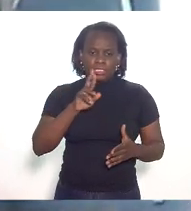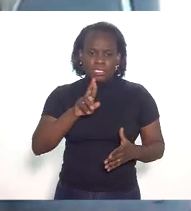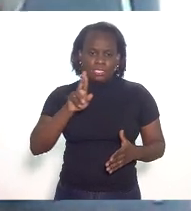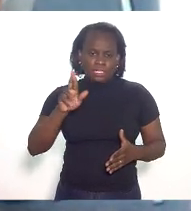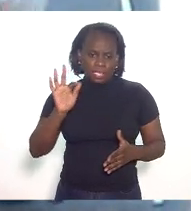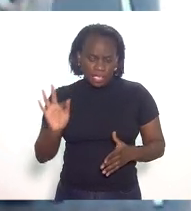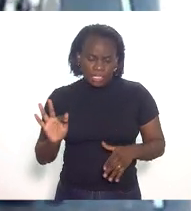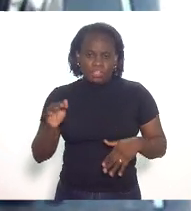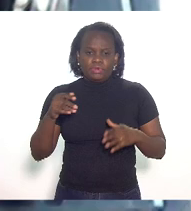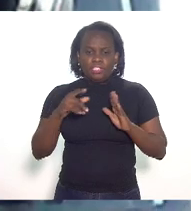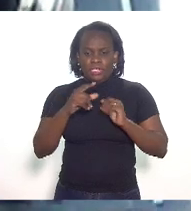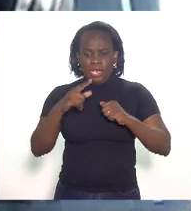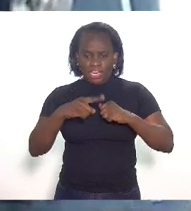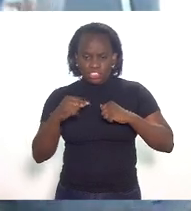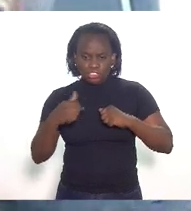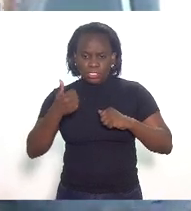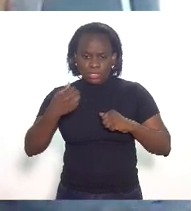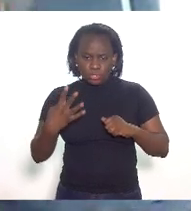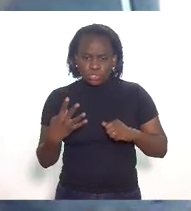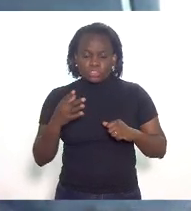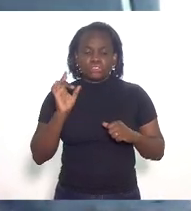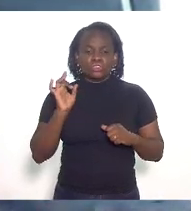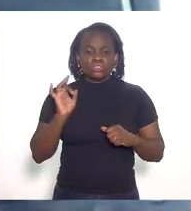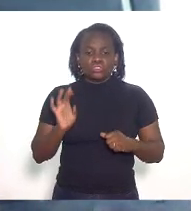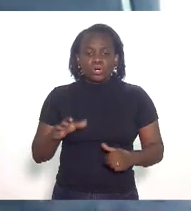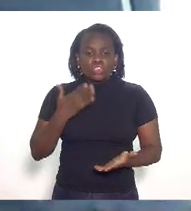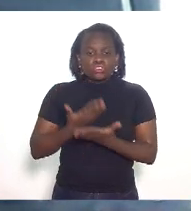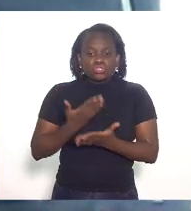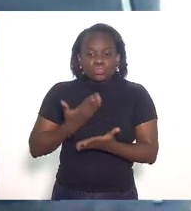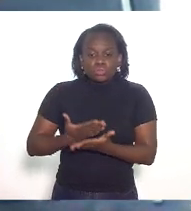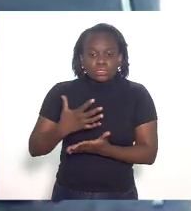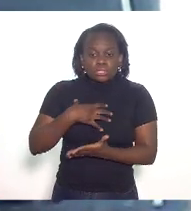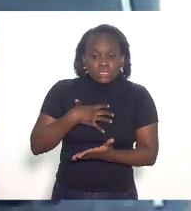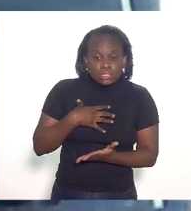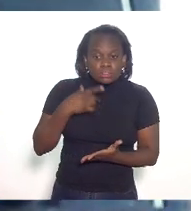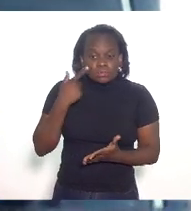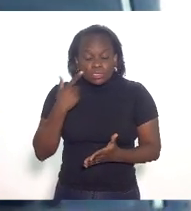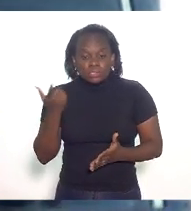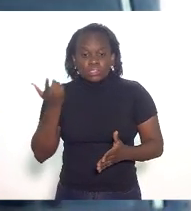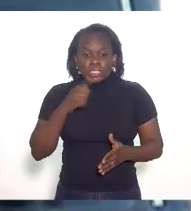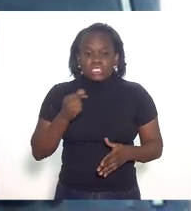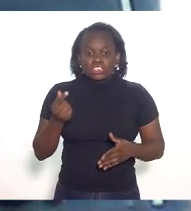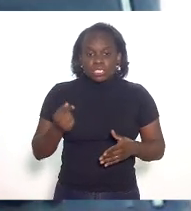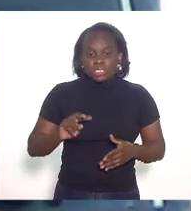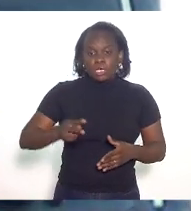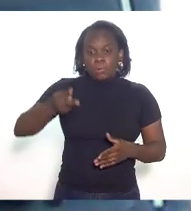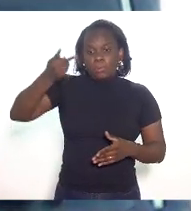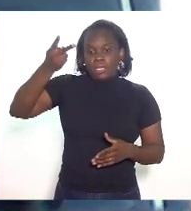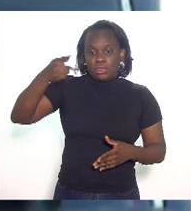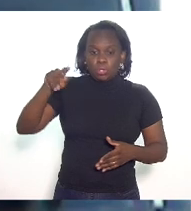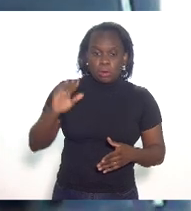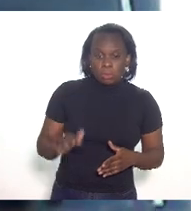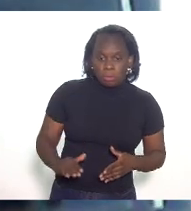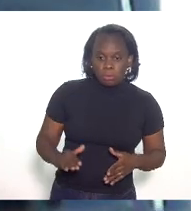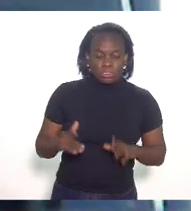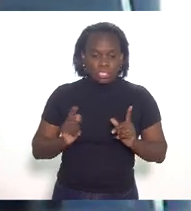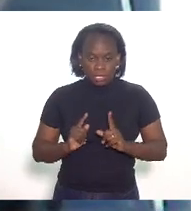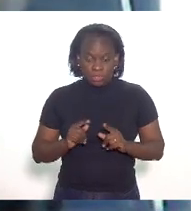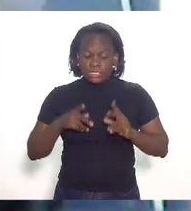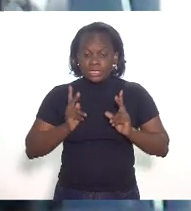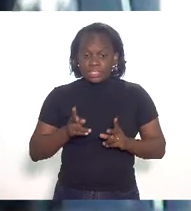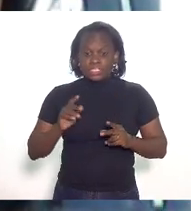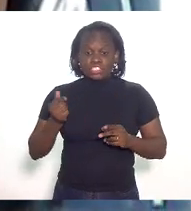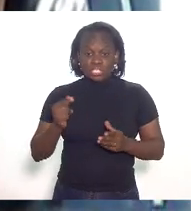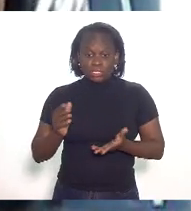por exemplo do artigo 14 não é só o estudo de impacto em si dizer a arrecadação sobe a arrecadação baixa toda vez que cai a